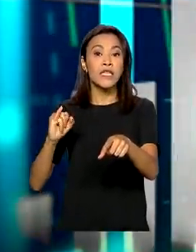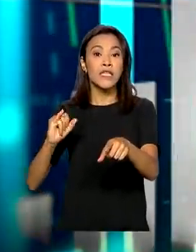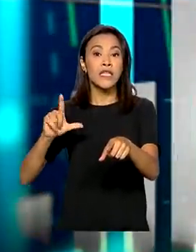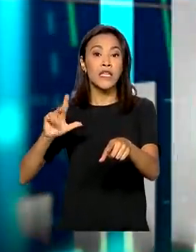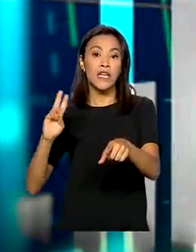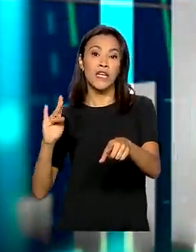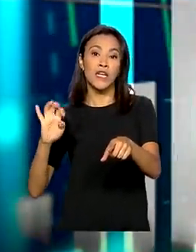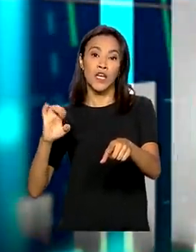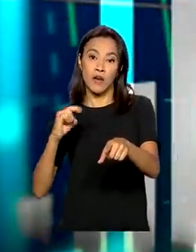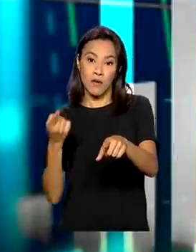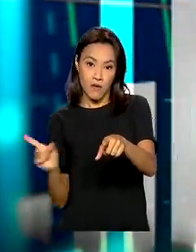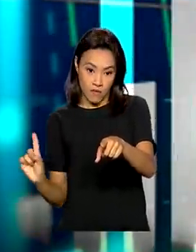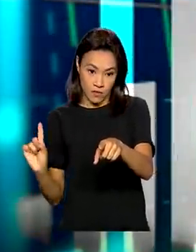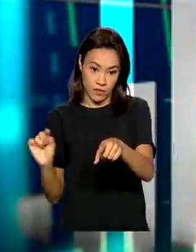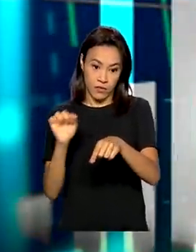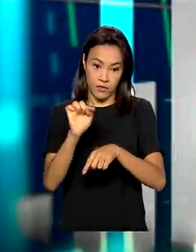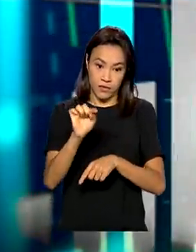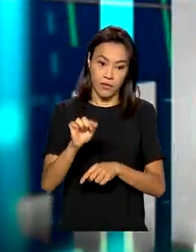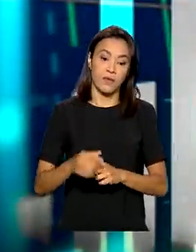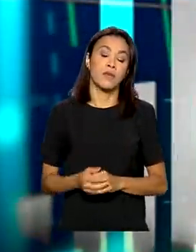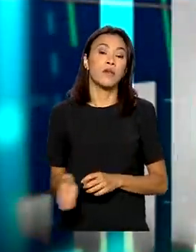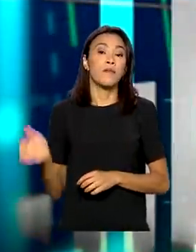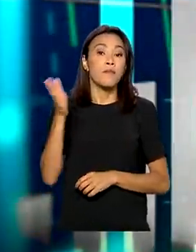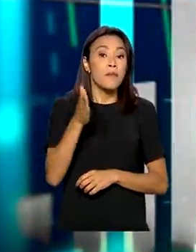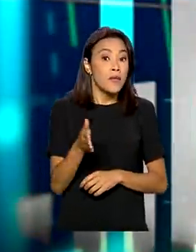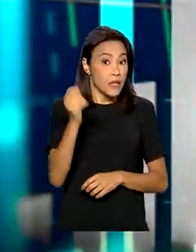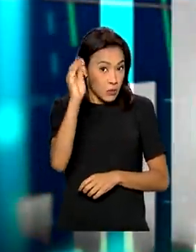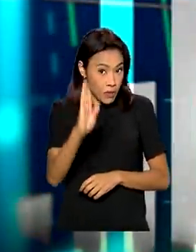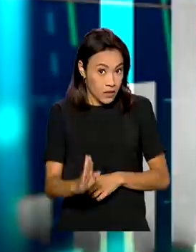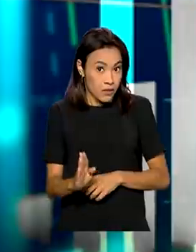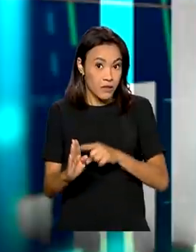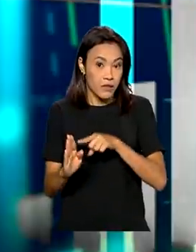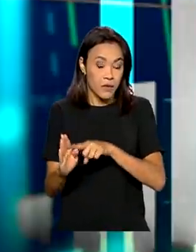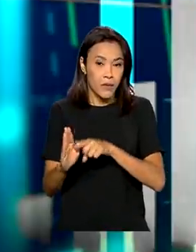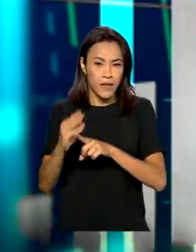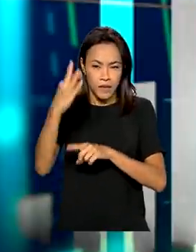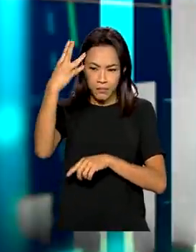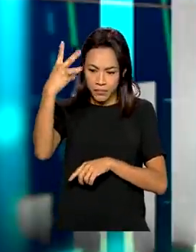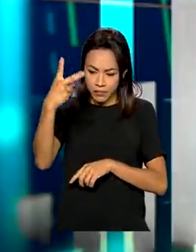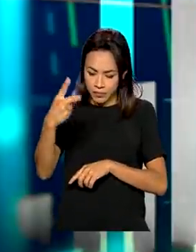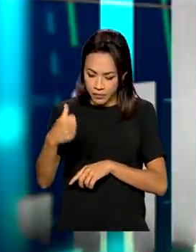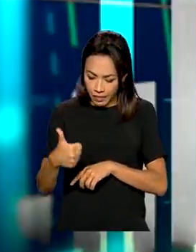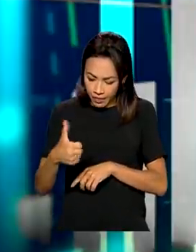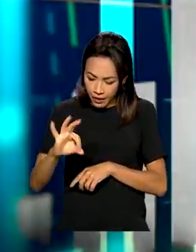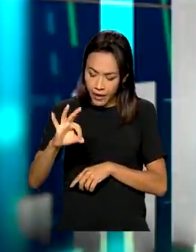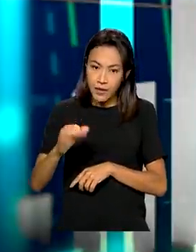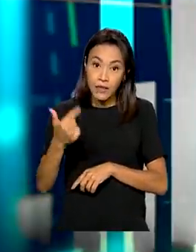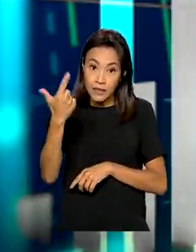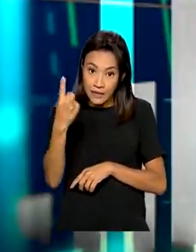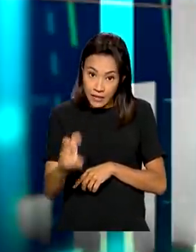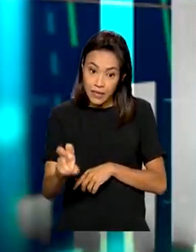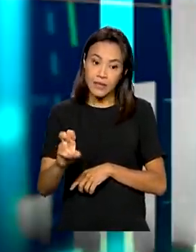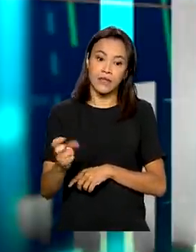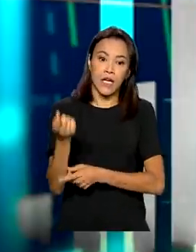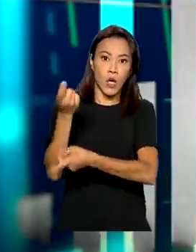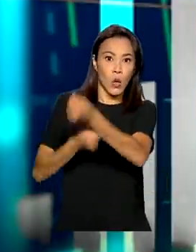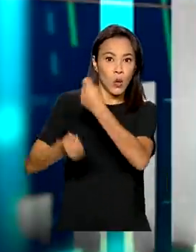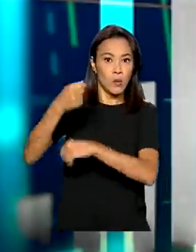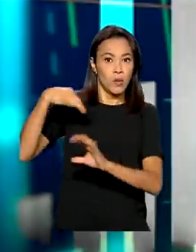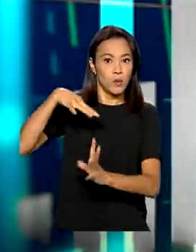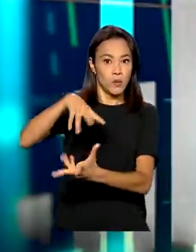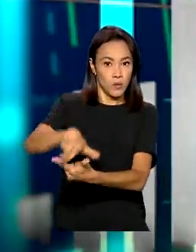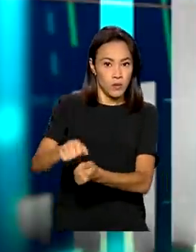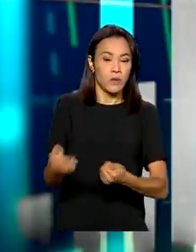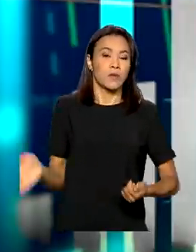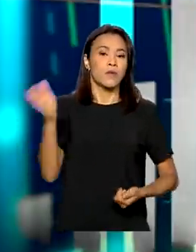trilhão de dólares, colocando o Brasil entre as 10 maiores, 15 maiores economias do planeta. Quais